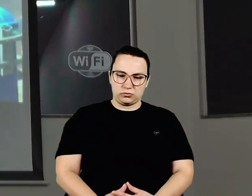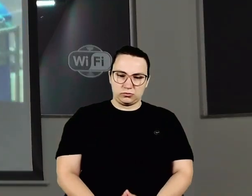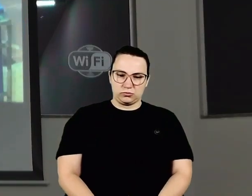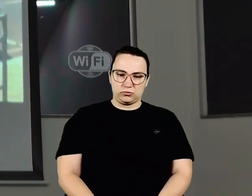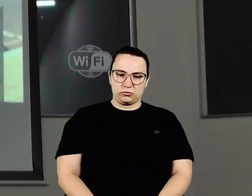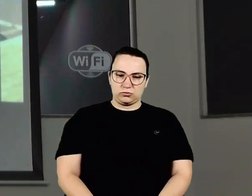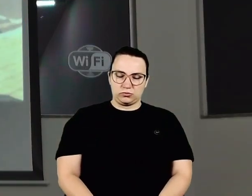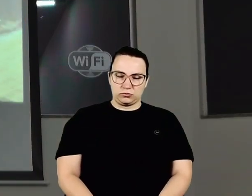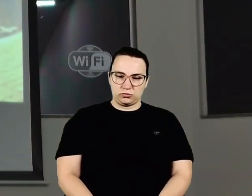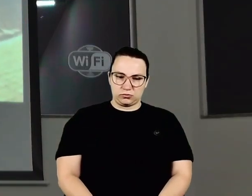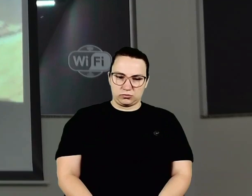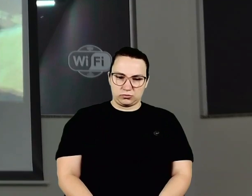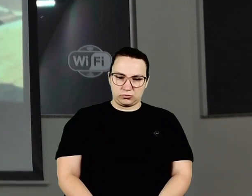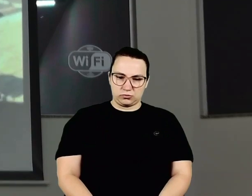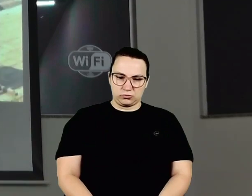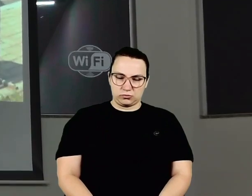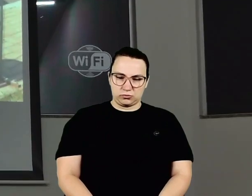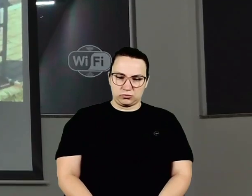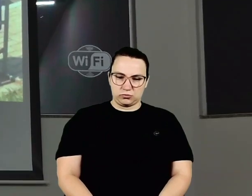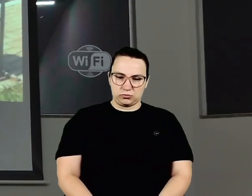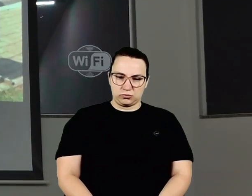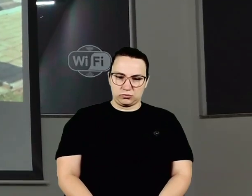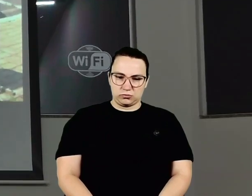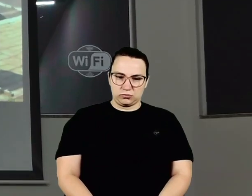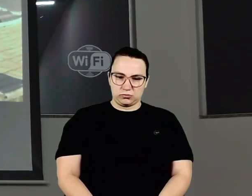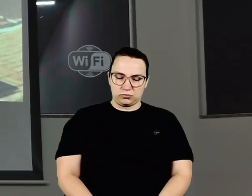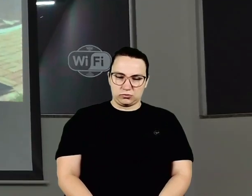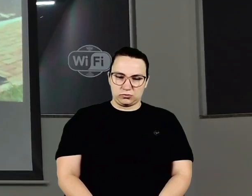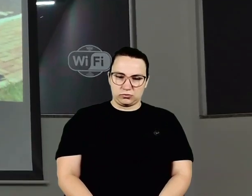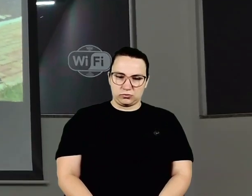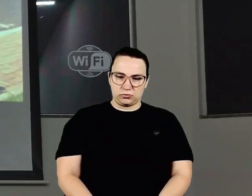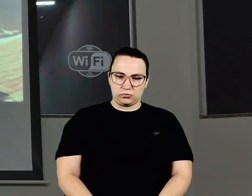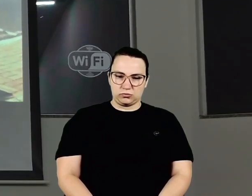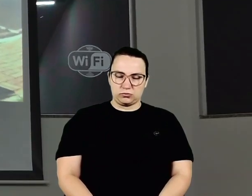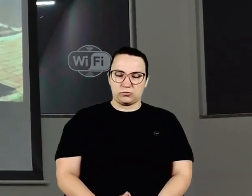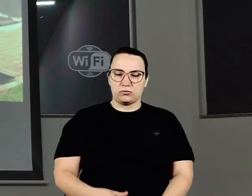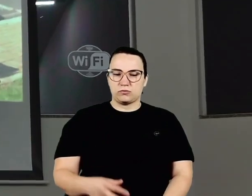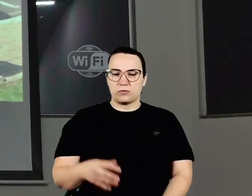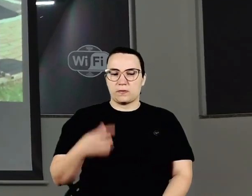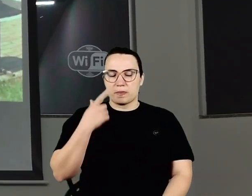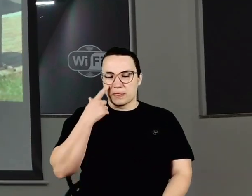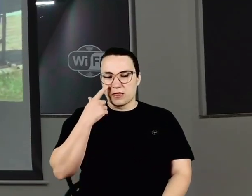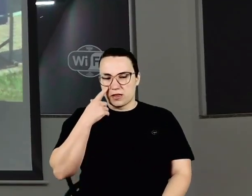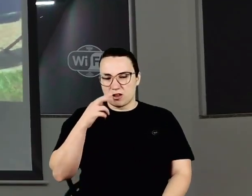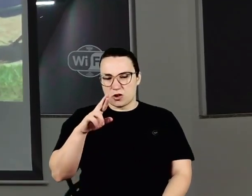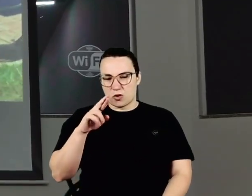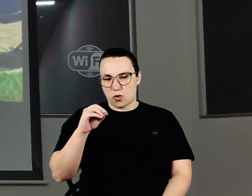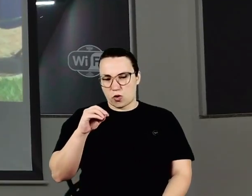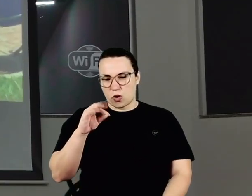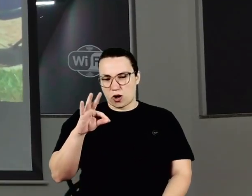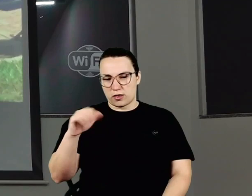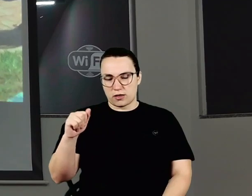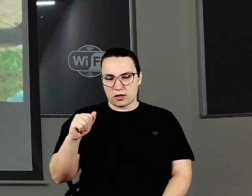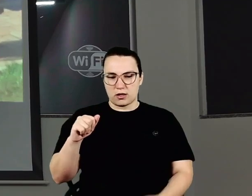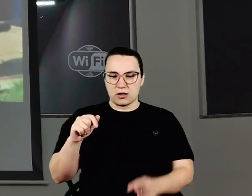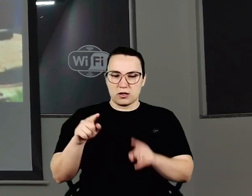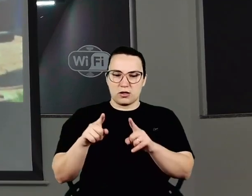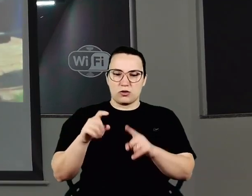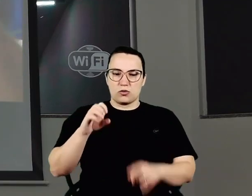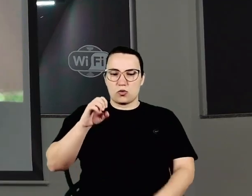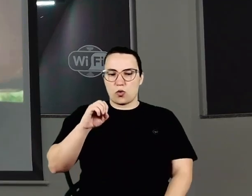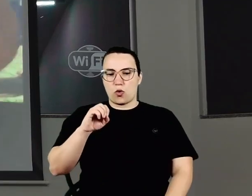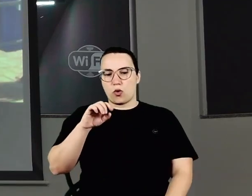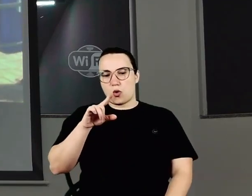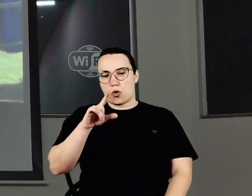Acabamos de... Ai, ai, fechar a rota do Oliveira. Rafa, obrigada, velho. Valeu. Mano, o bagulho é